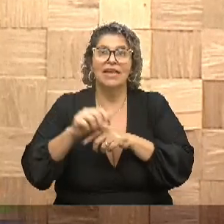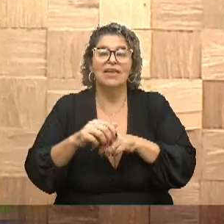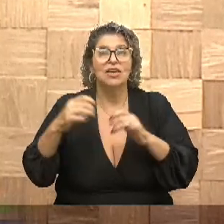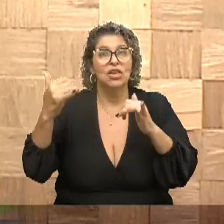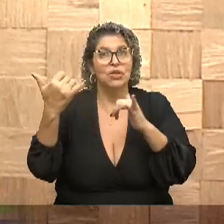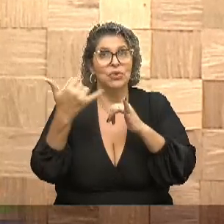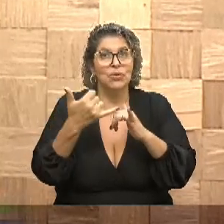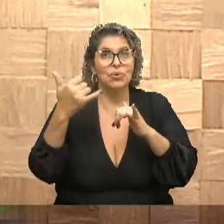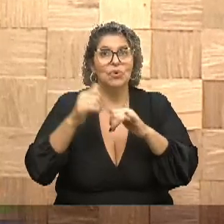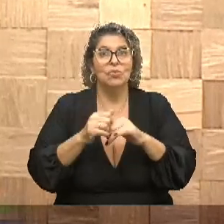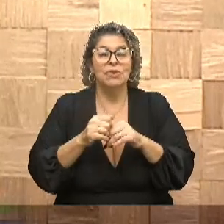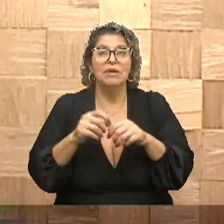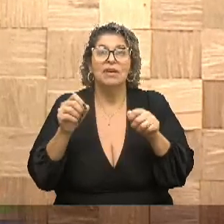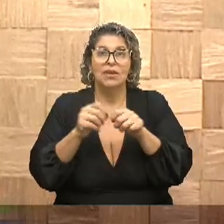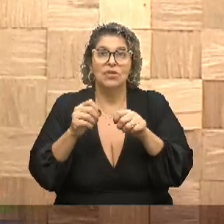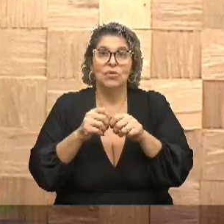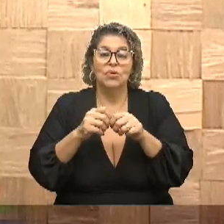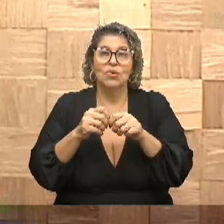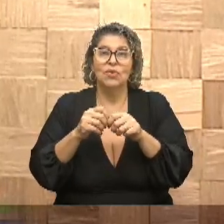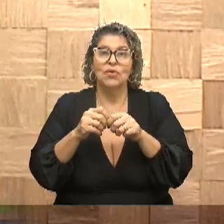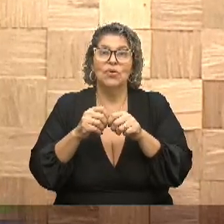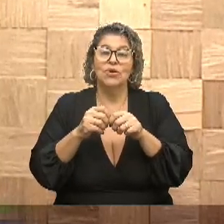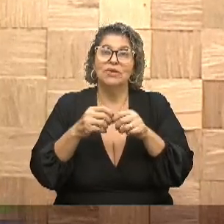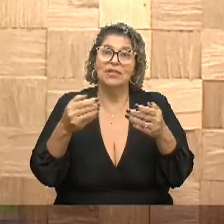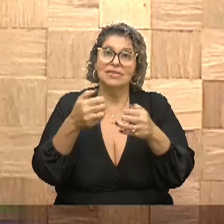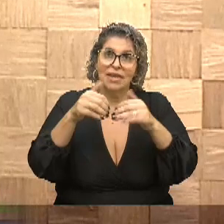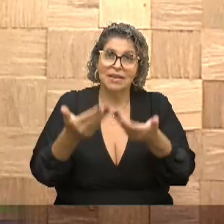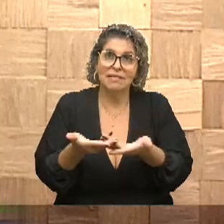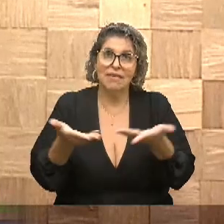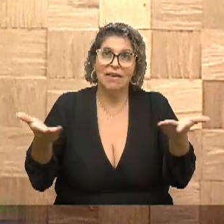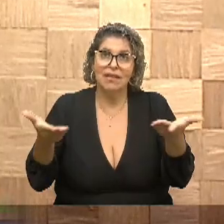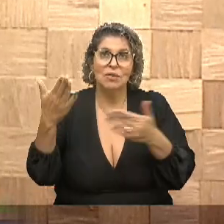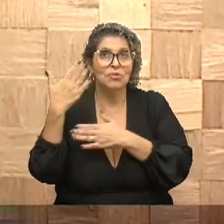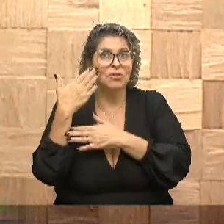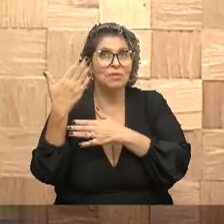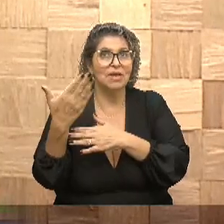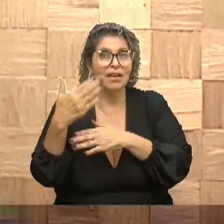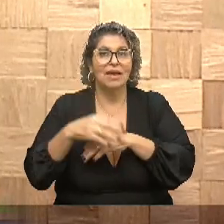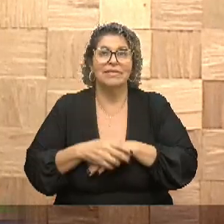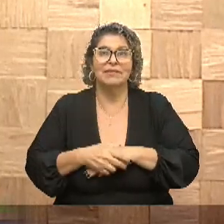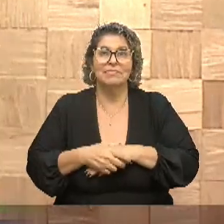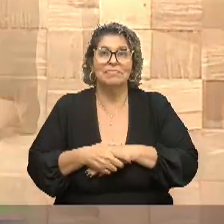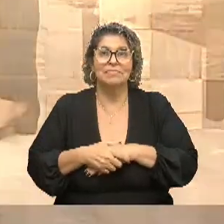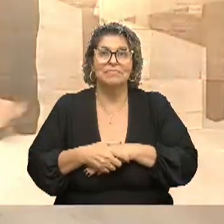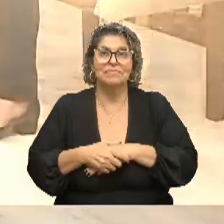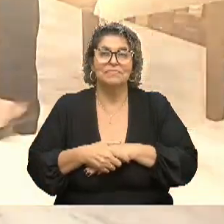YouTube, no endereço que a gente exibe aqui na tela. Obrigada e até uma próxima edição.